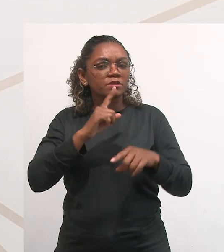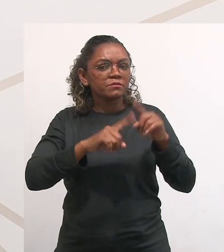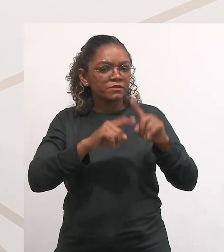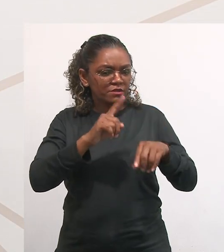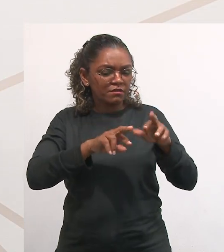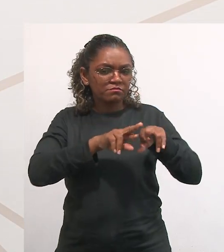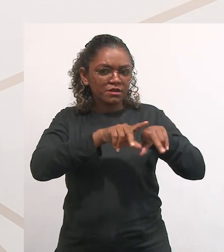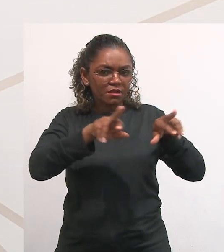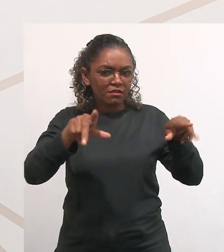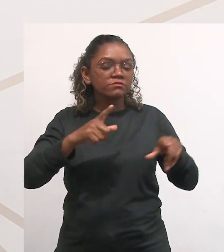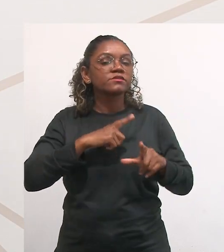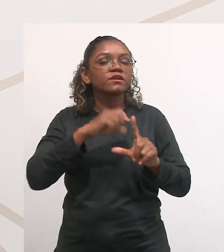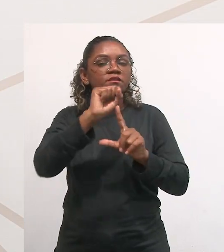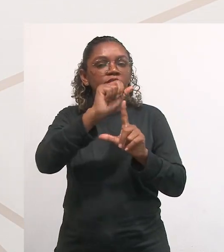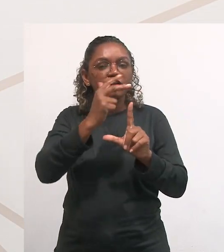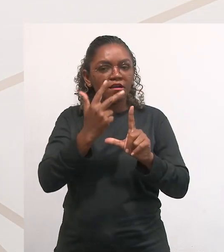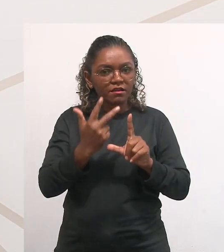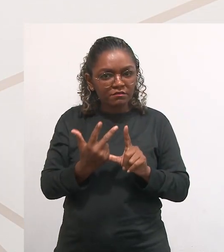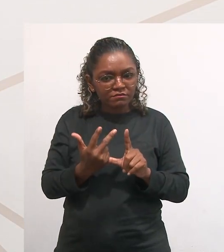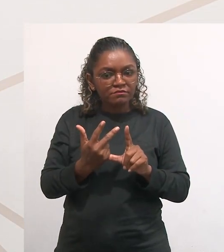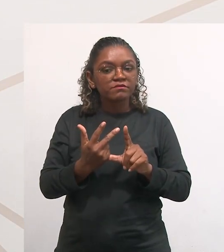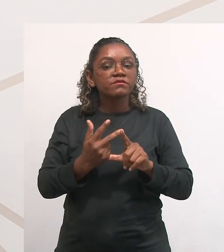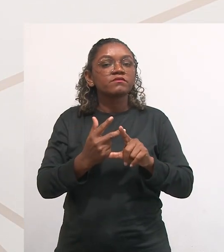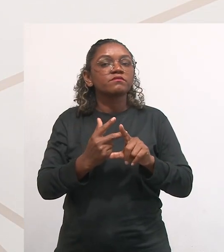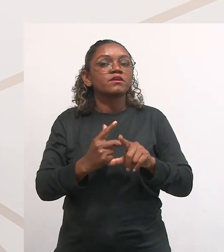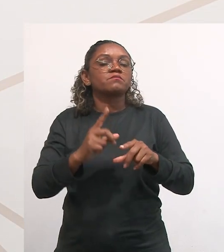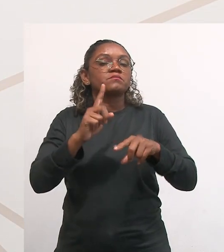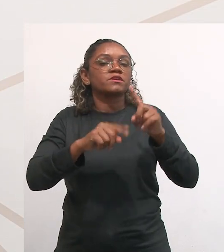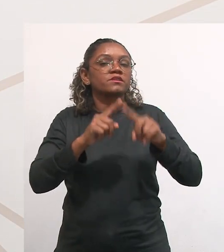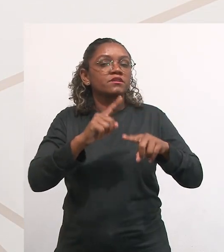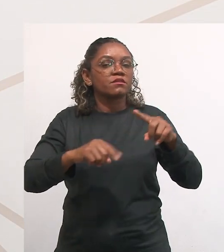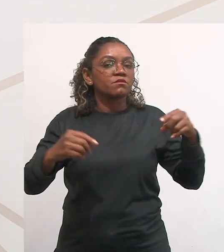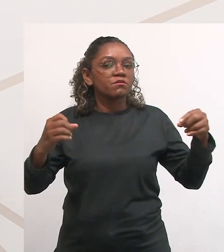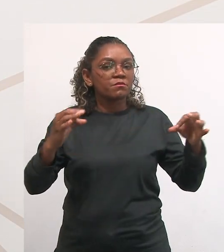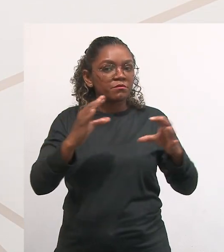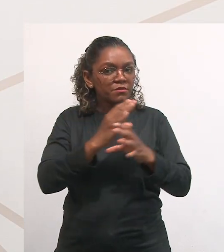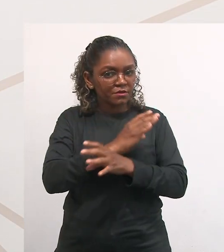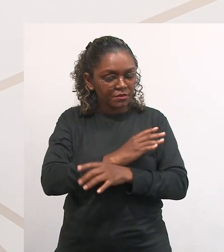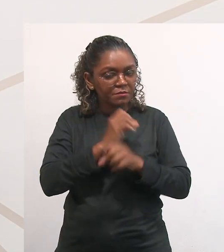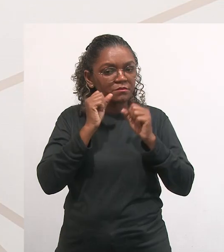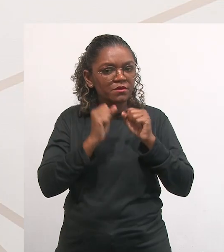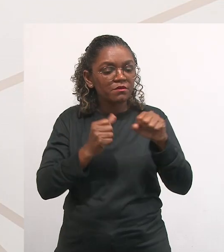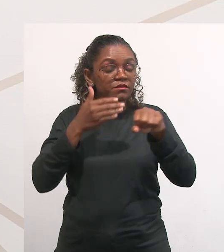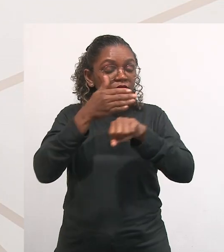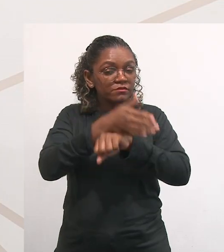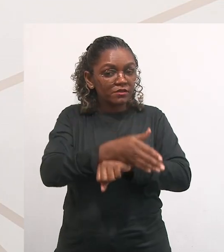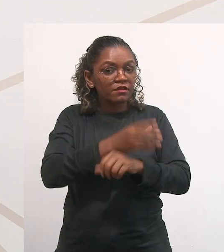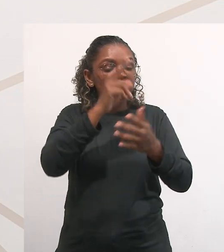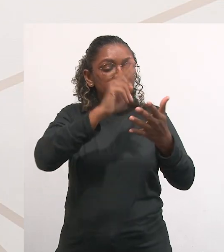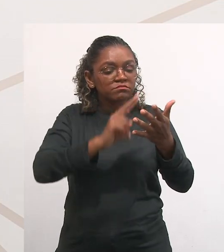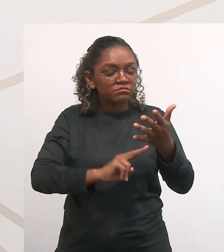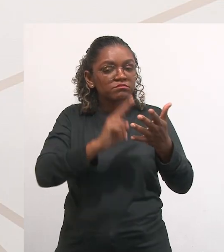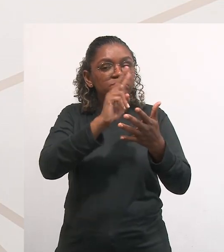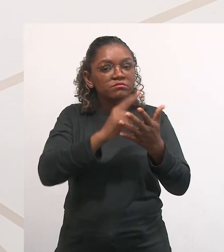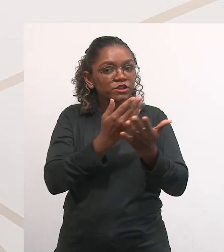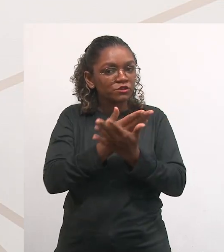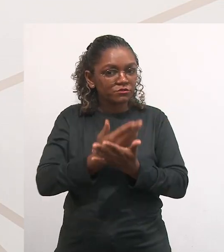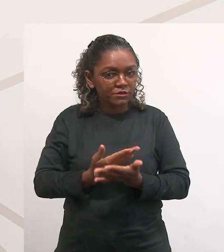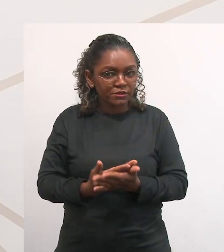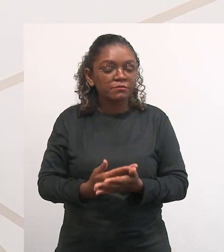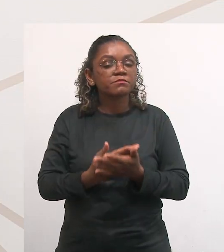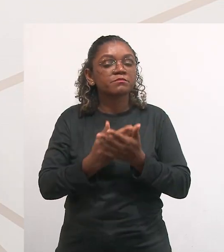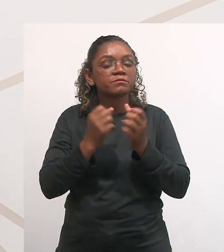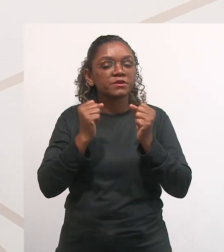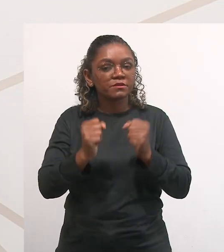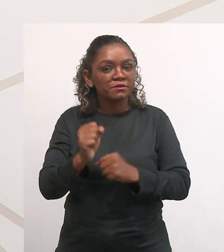leituras. Os materiais estão disponíveis no ambiente virtual, você tem a minha biblioteca em que tem todo o material referenciado e você pode